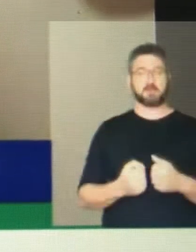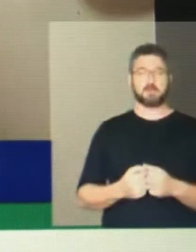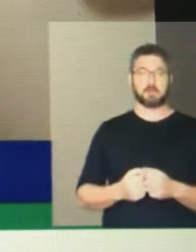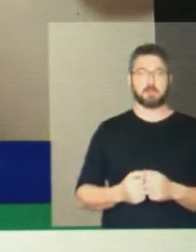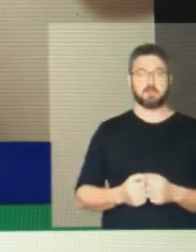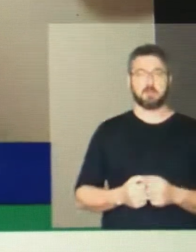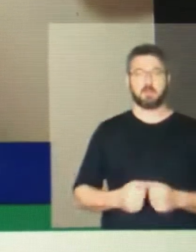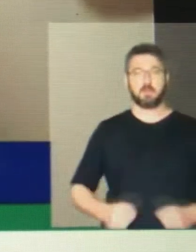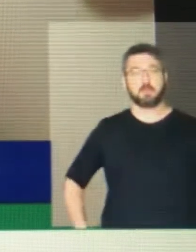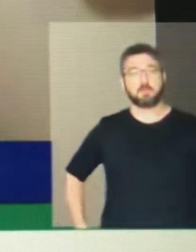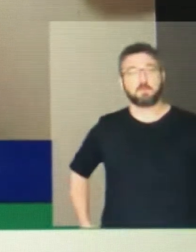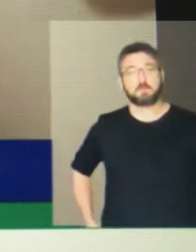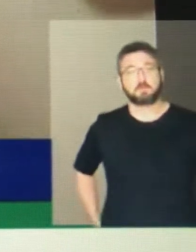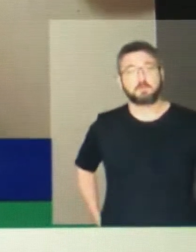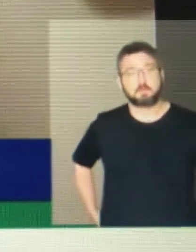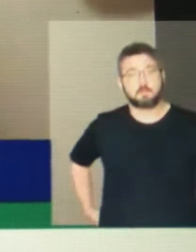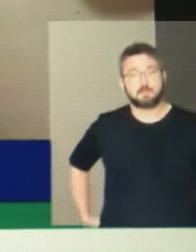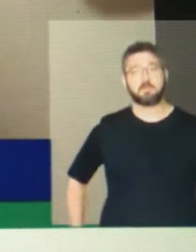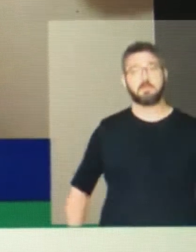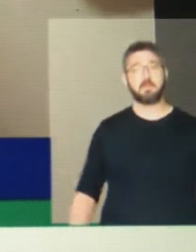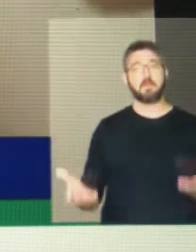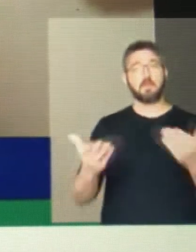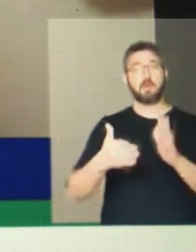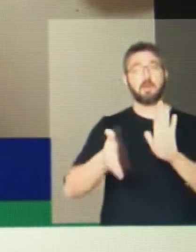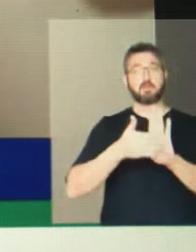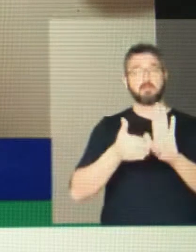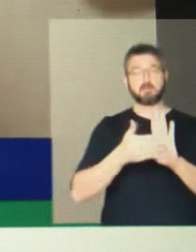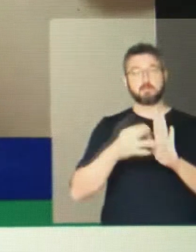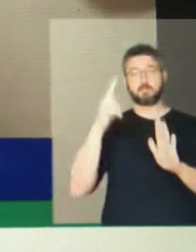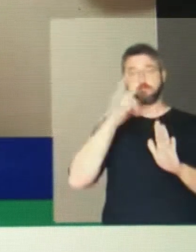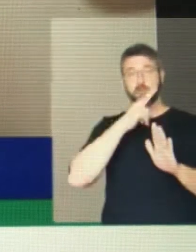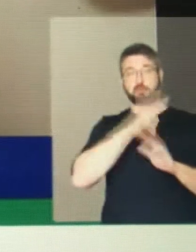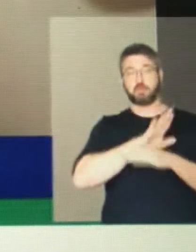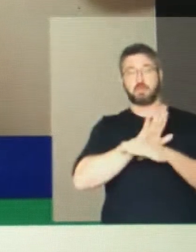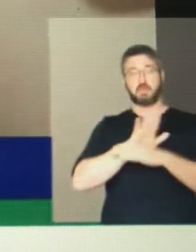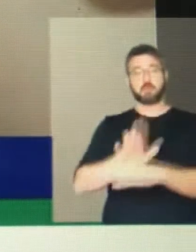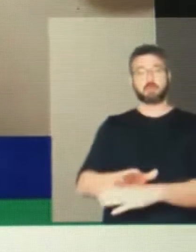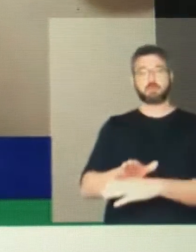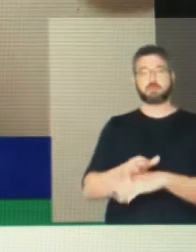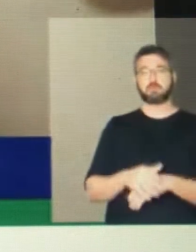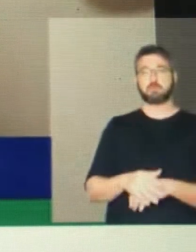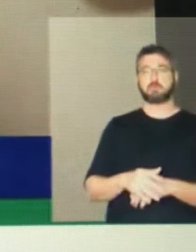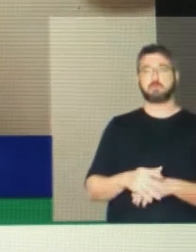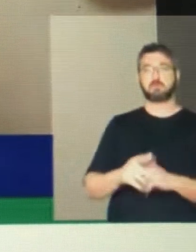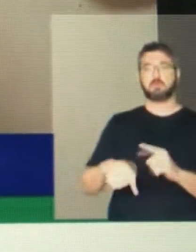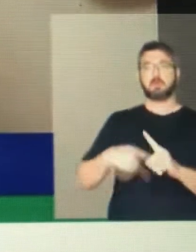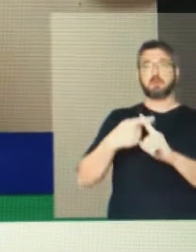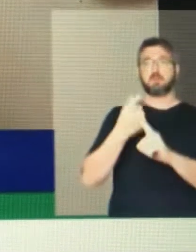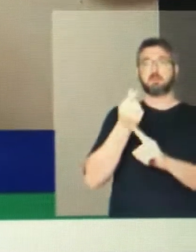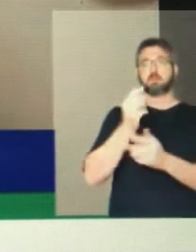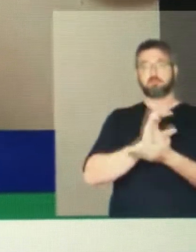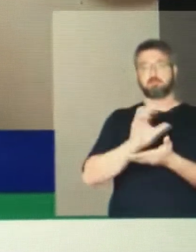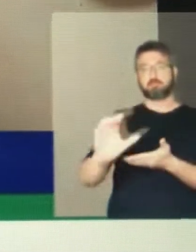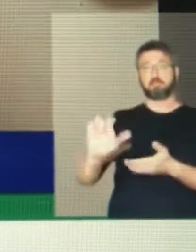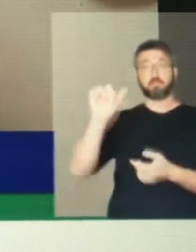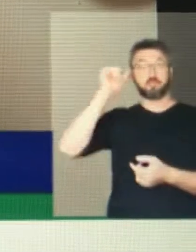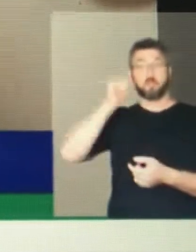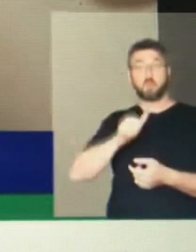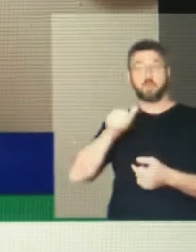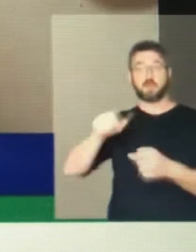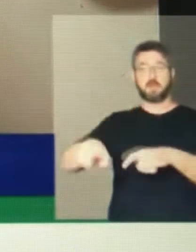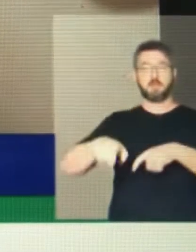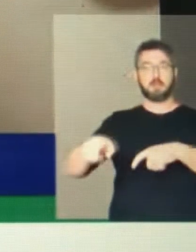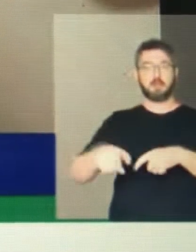montante maior de recursos para as mulheres do campo, com diferencial no crédito, na taxa de juros mais baixa e também no